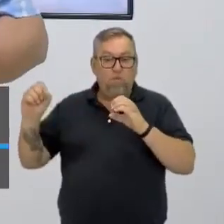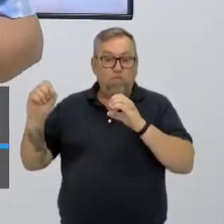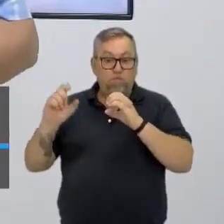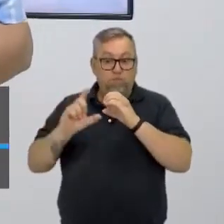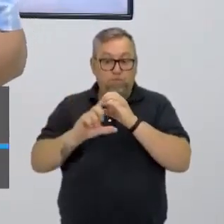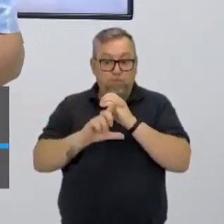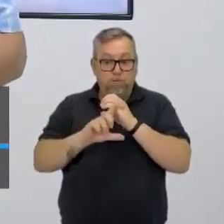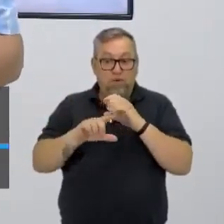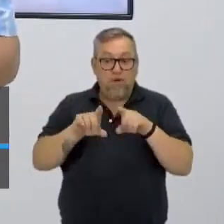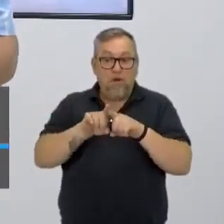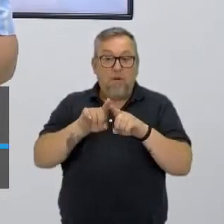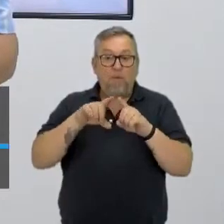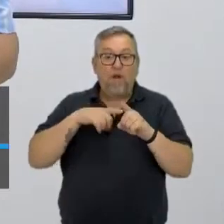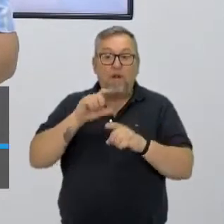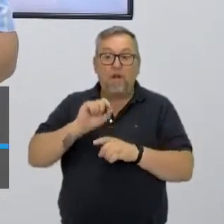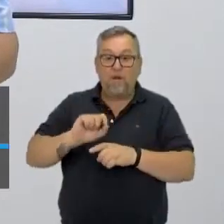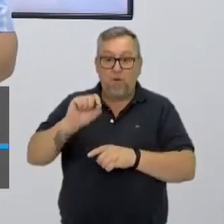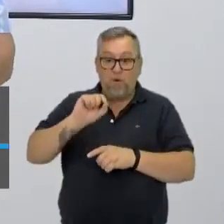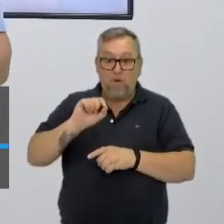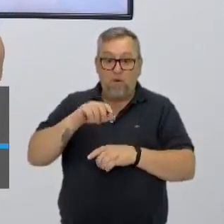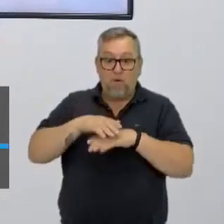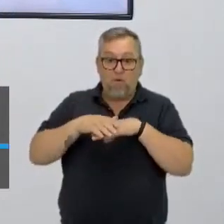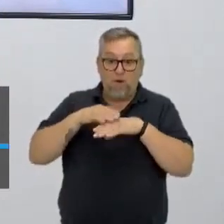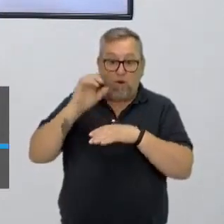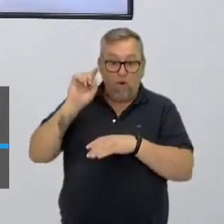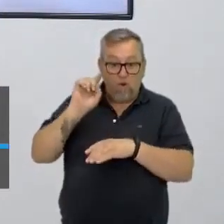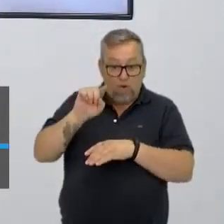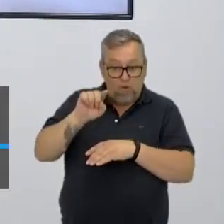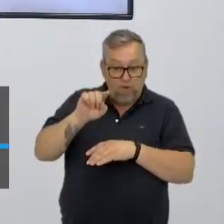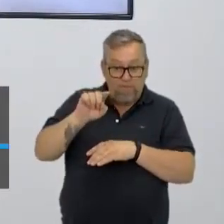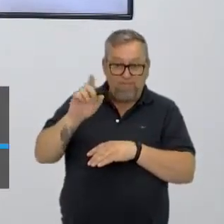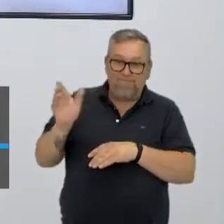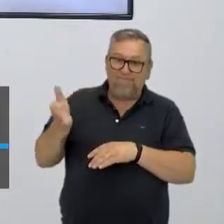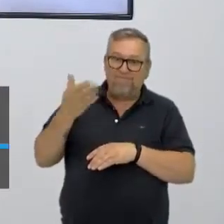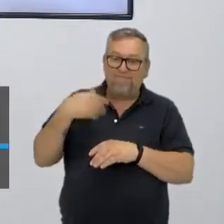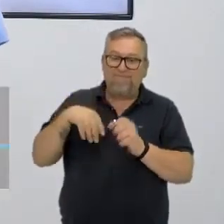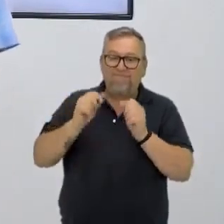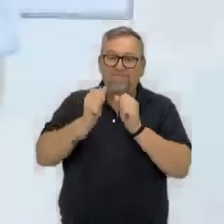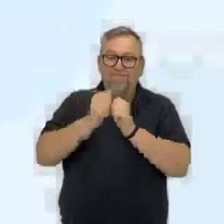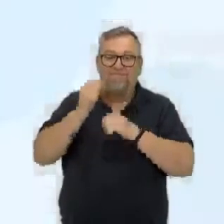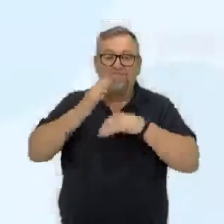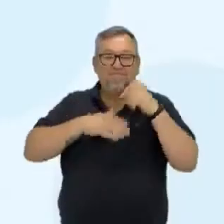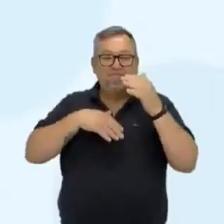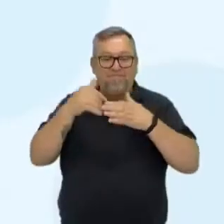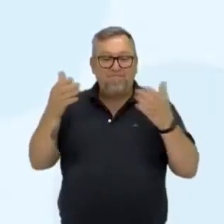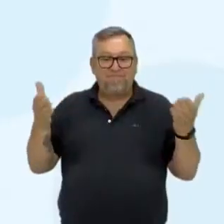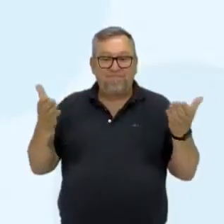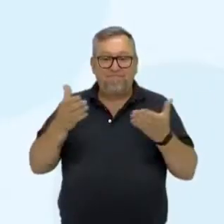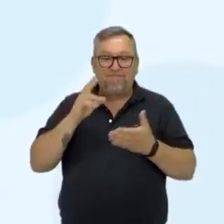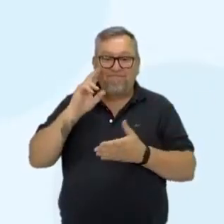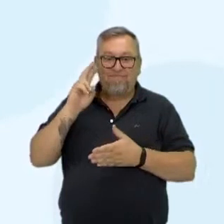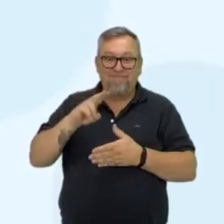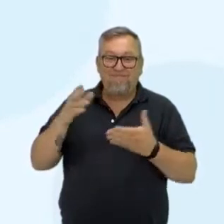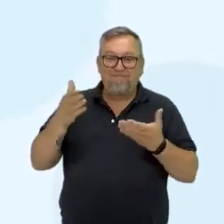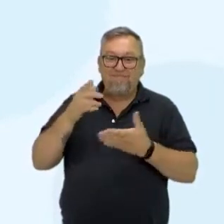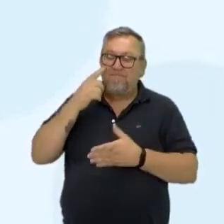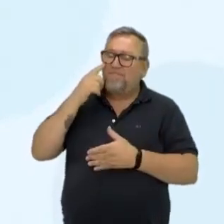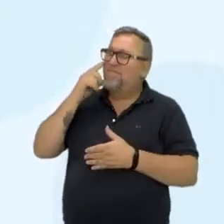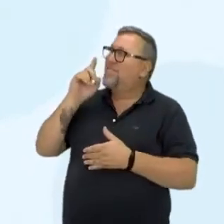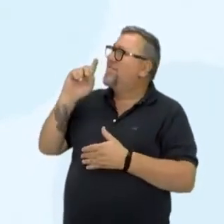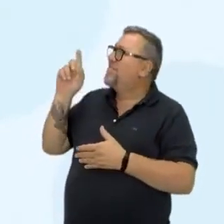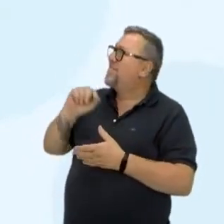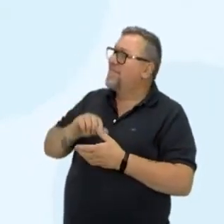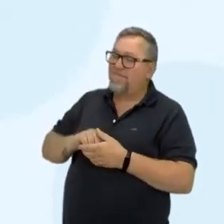depois a gente, em 10 minutos, quer conversar com você. Vamos junto então? Primeira habilidade que a gente contempla aqui nessa aula aqui que a gente vai